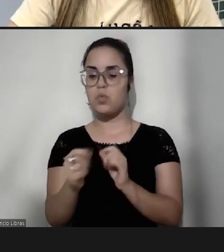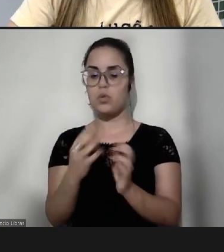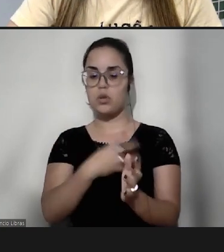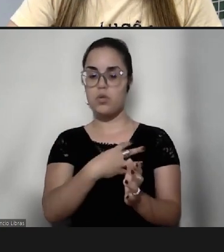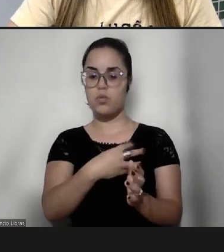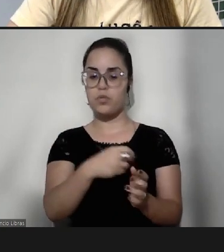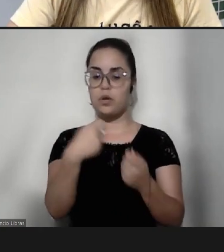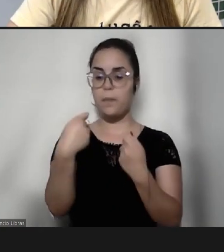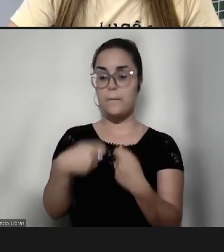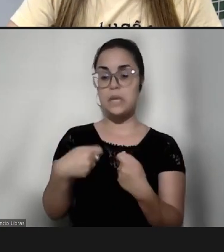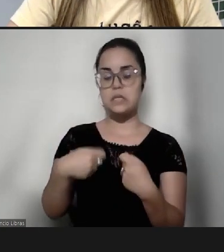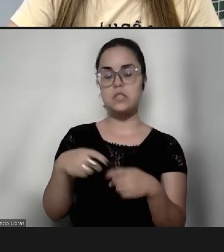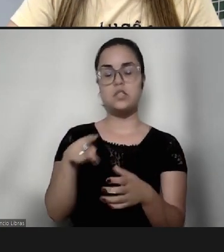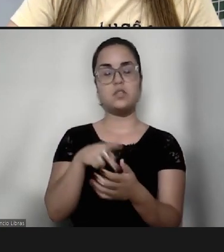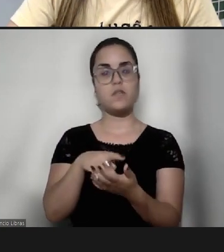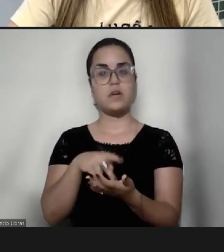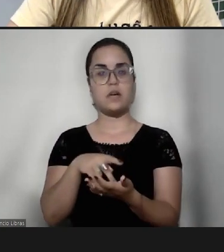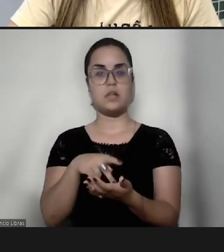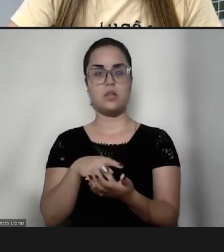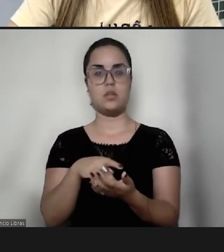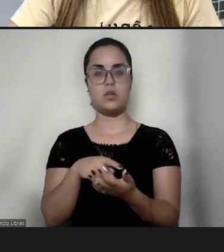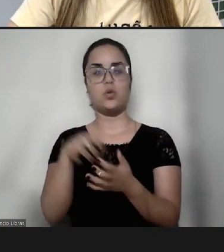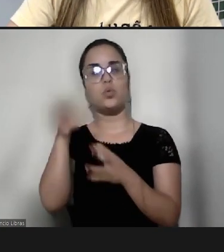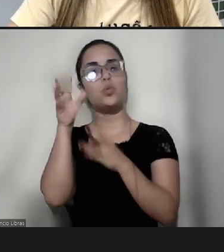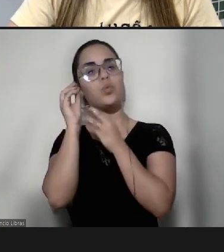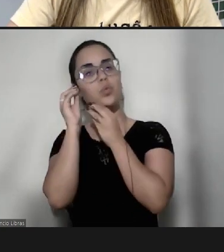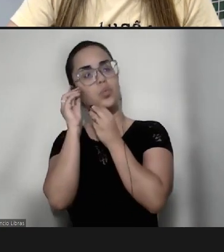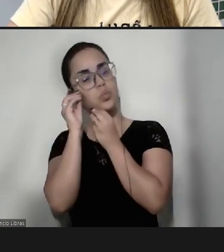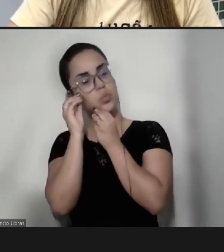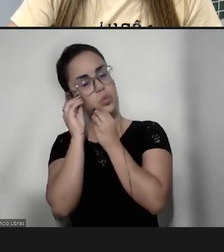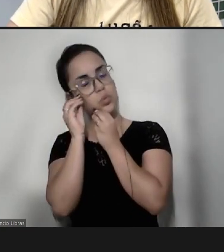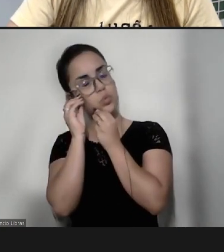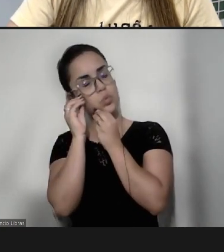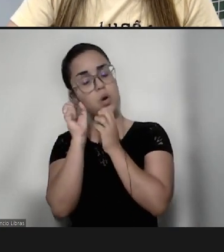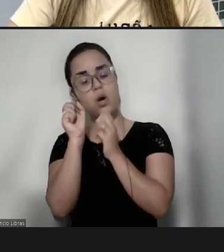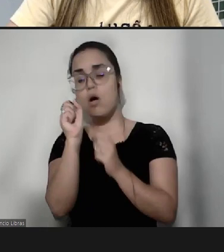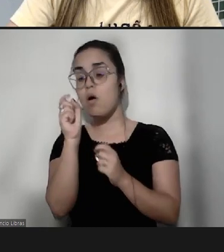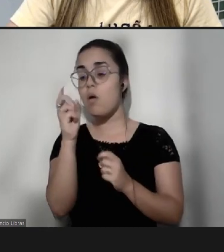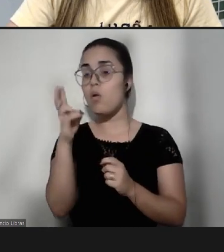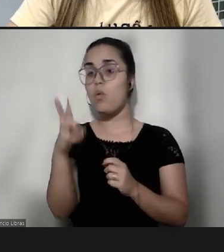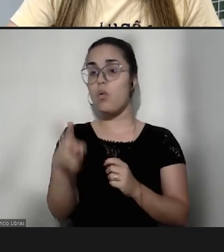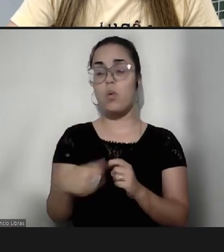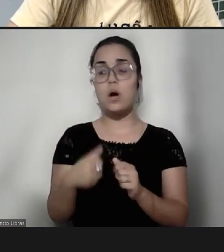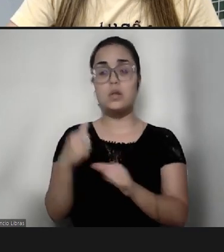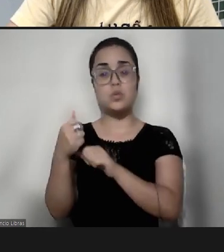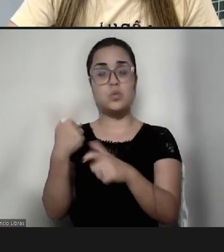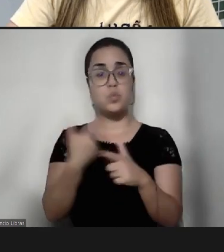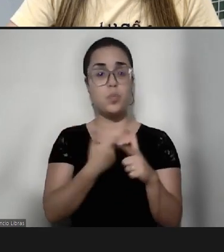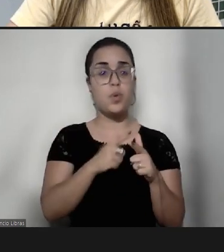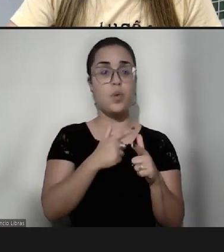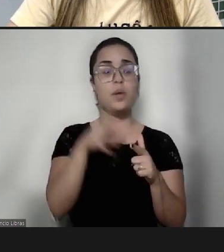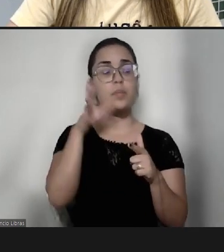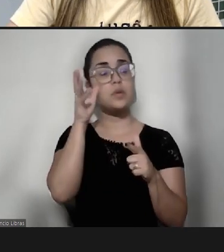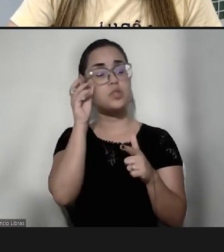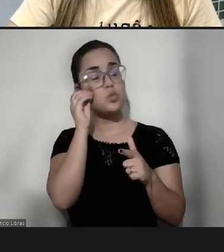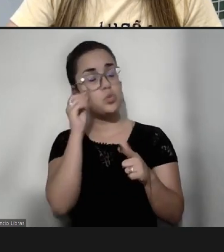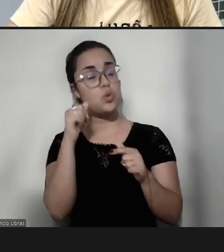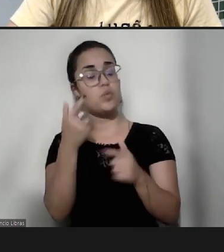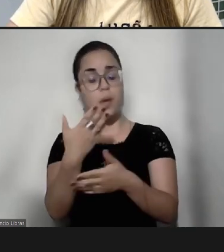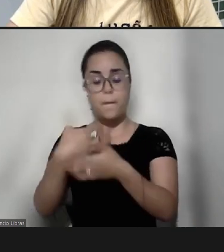está trazendo, né, o sono, quantos transtornos vem por trás de um diagnóstico